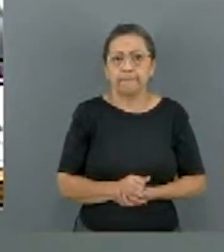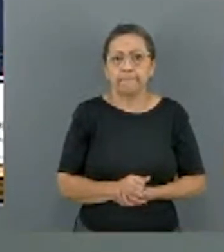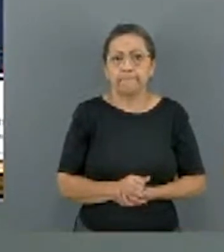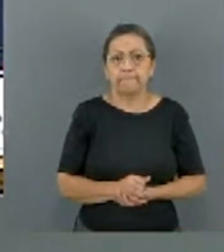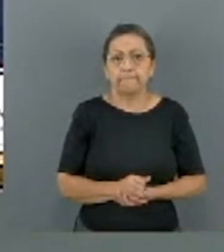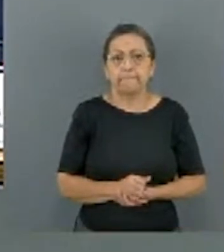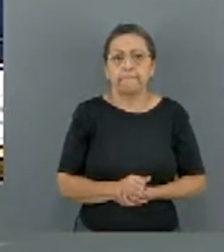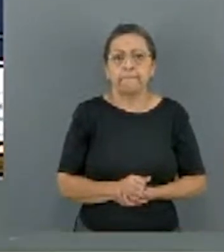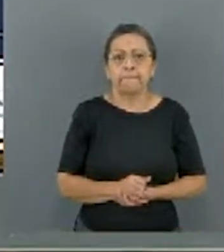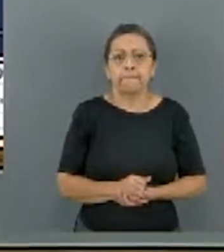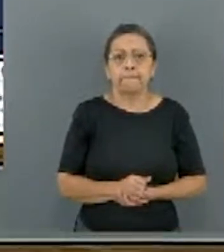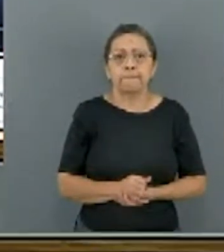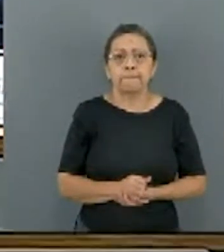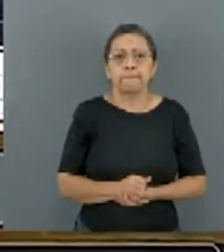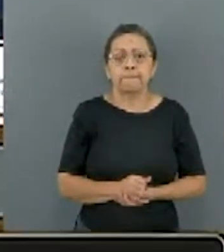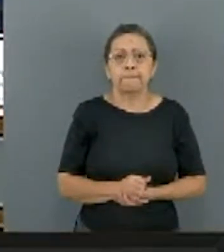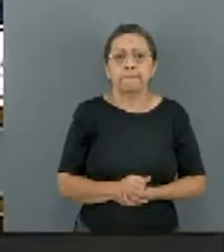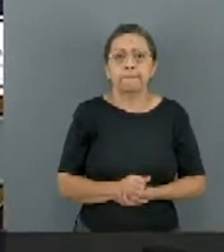Perdão.